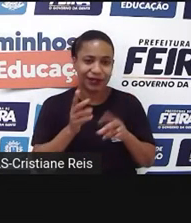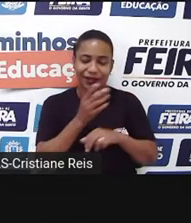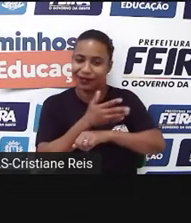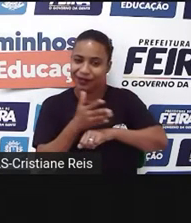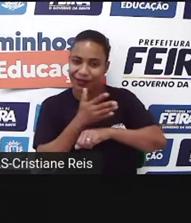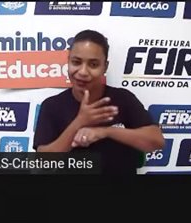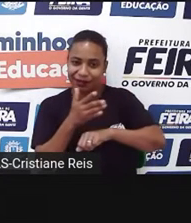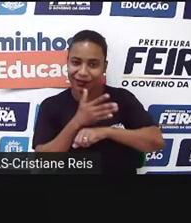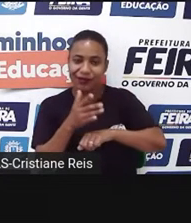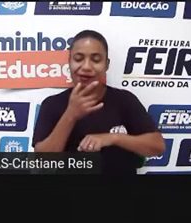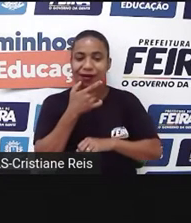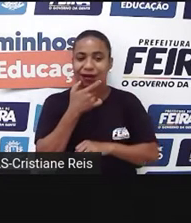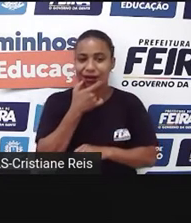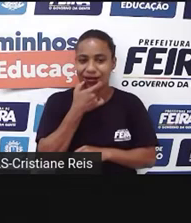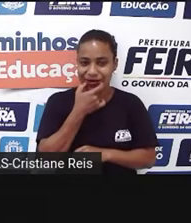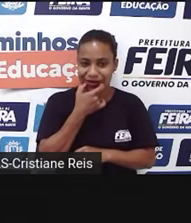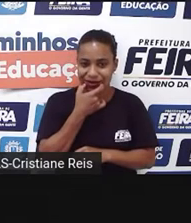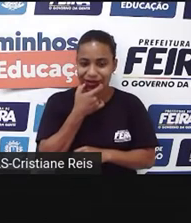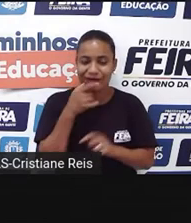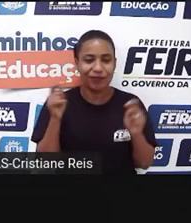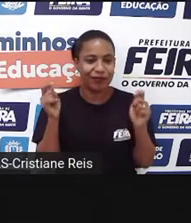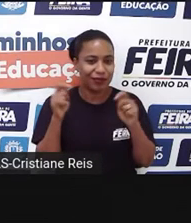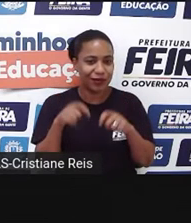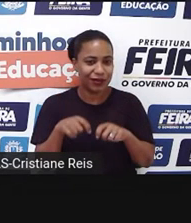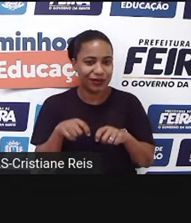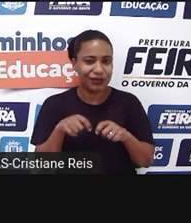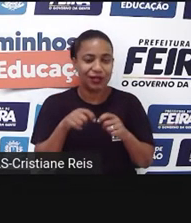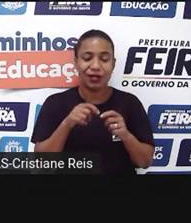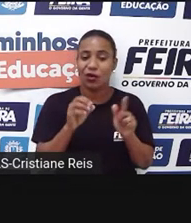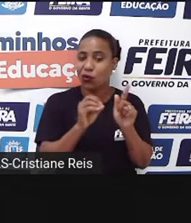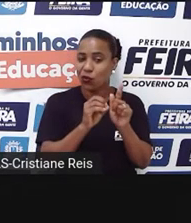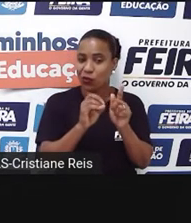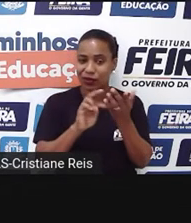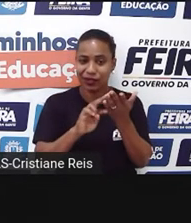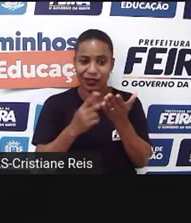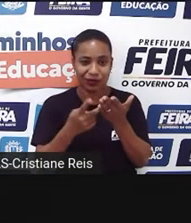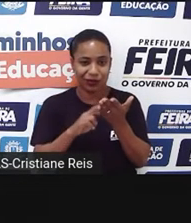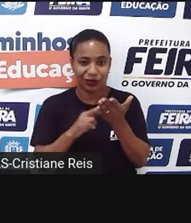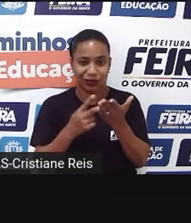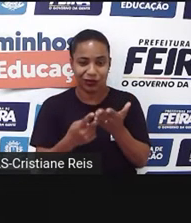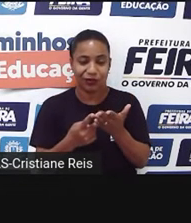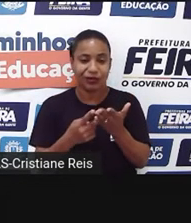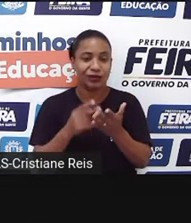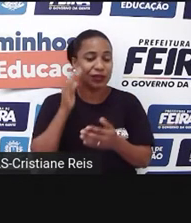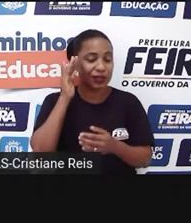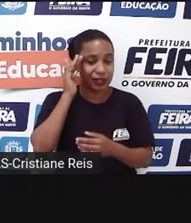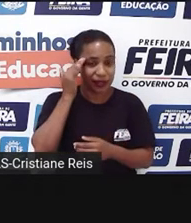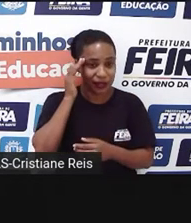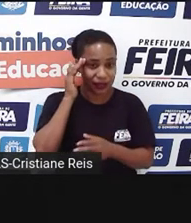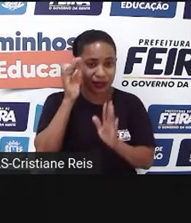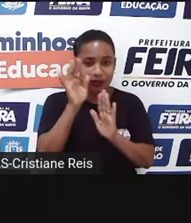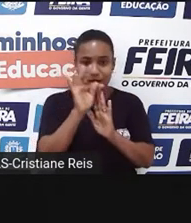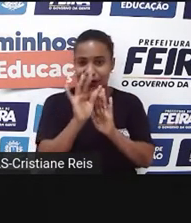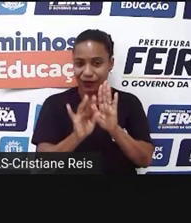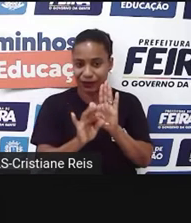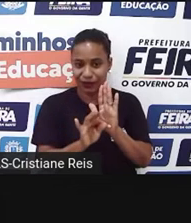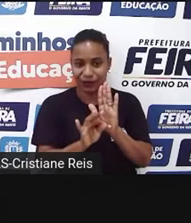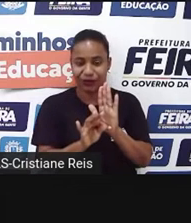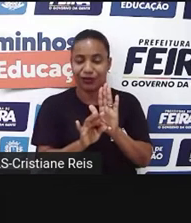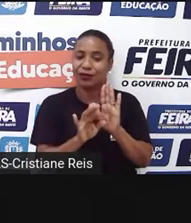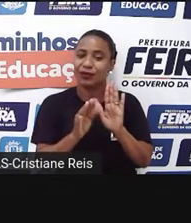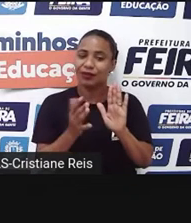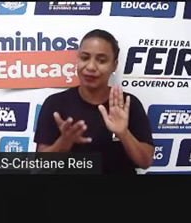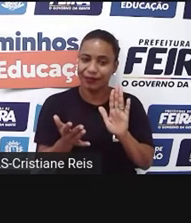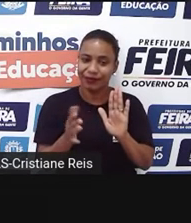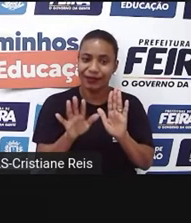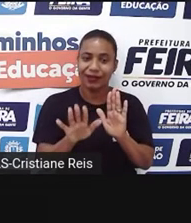inglês, usem o Google Tradutor, porque ele não somente vai te ajudar na questão do entendimento do texto, né? A tradução para a